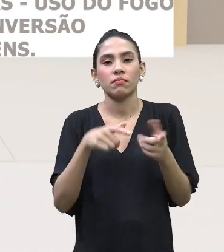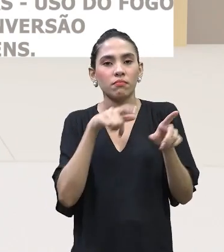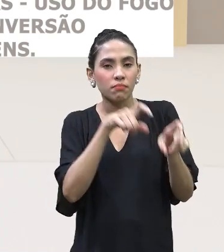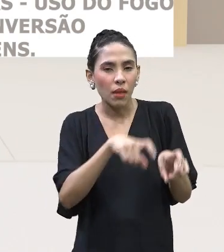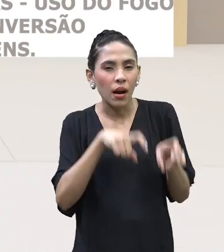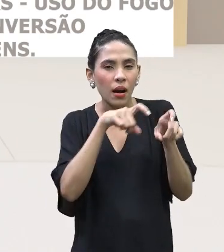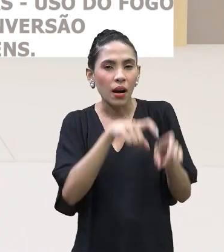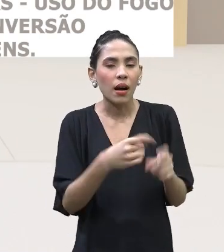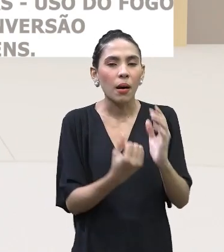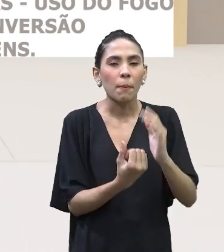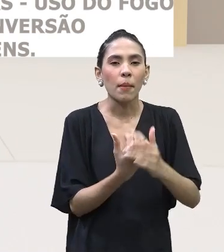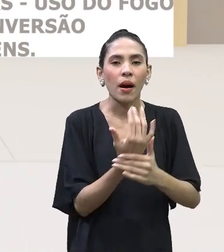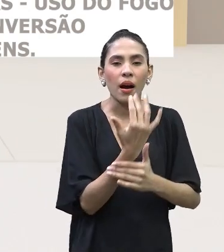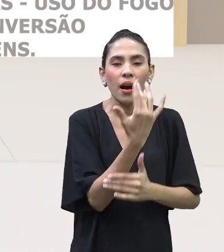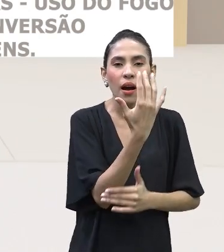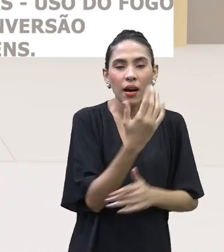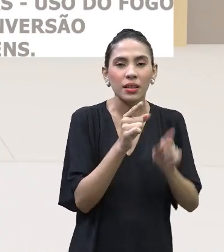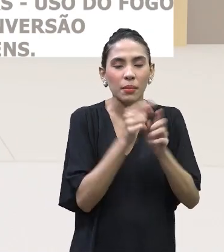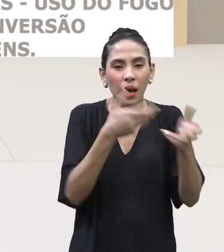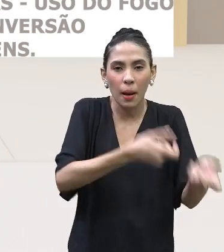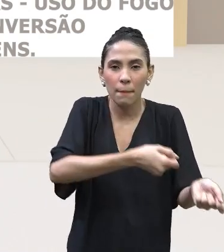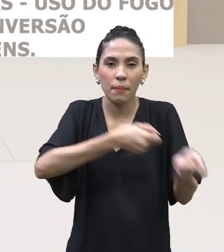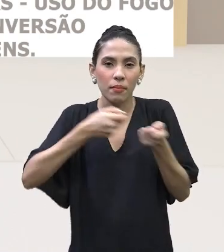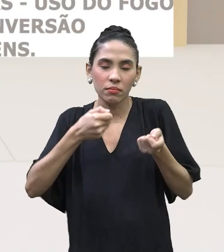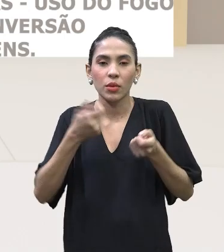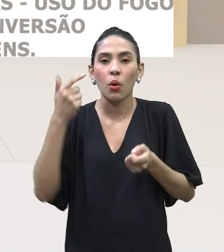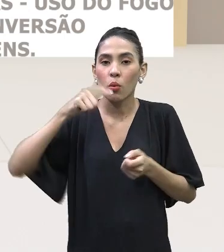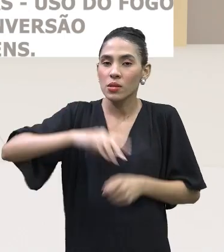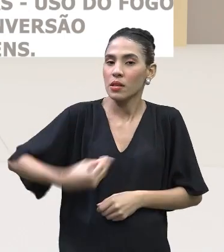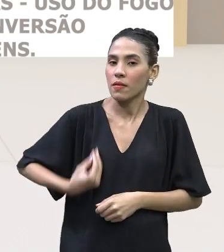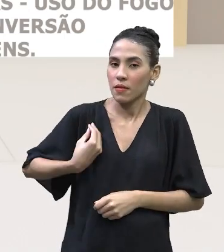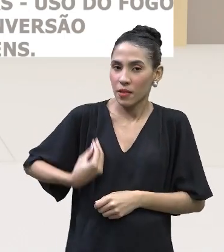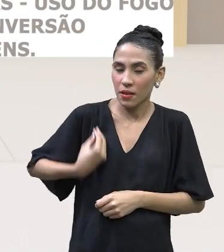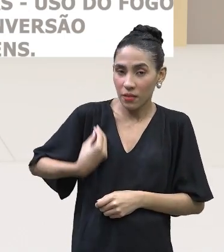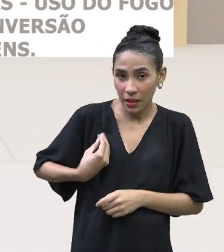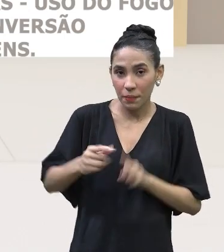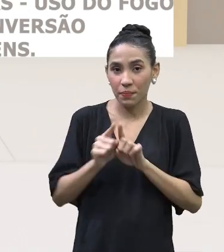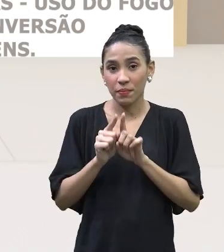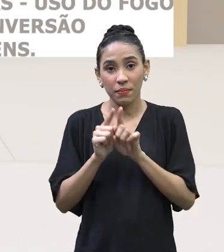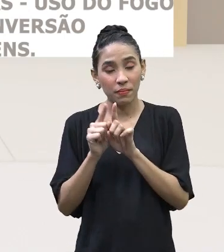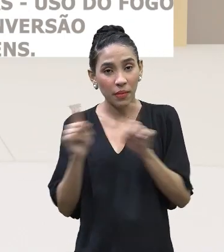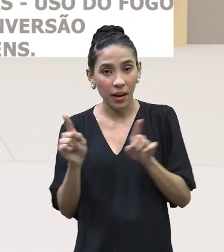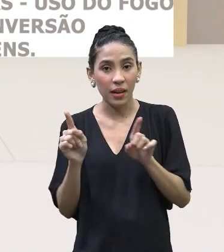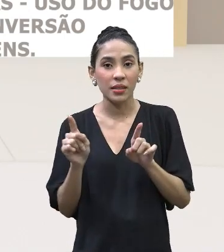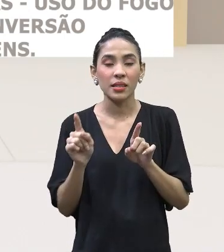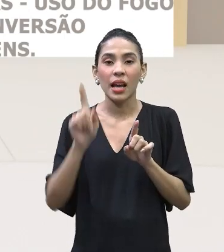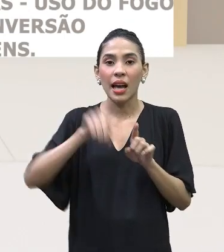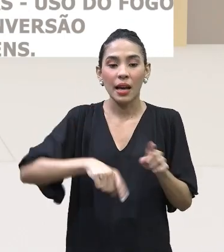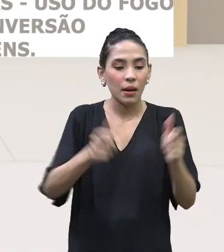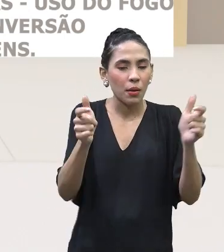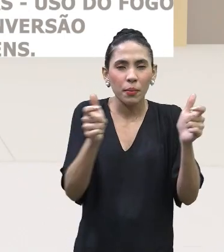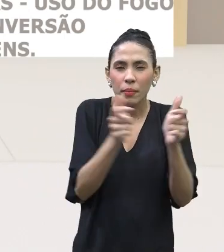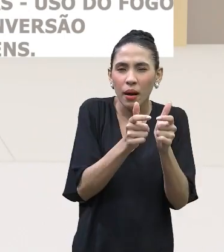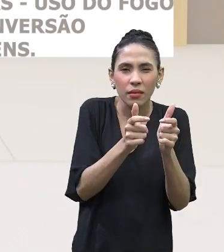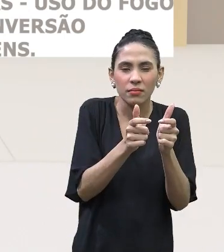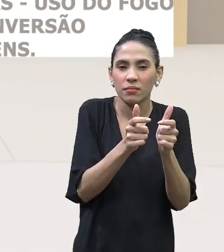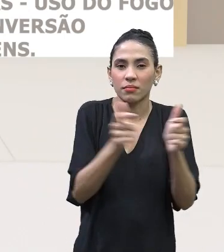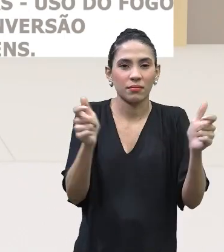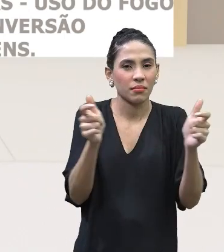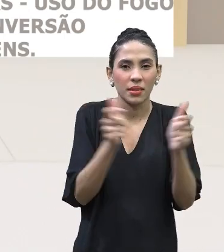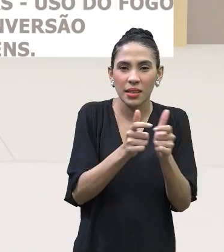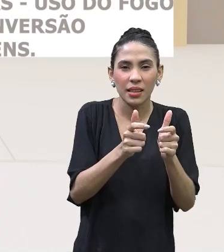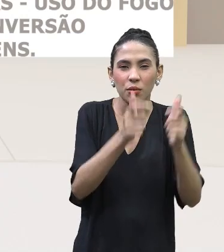plantar a sua maniva, a sua mandioca, para subir a existência. Mas são porções territoriais muito